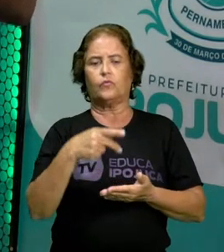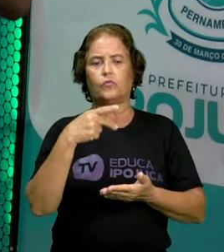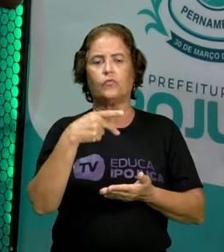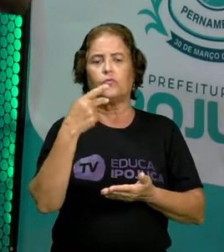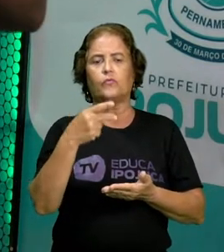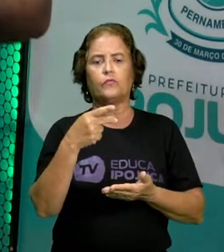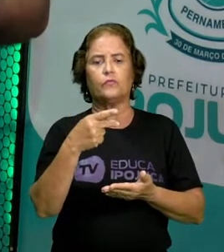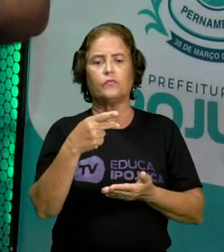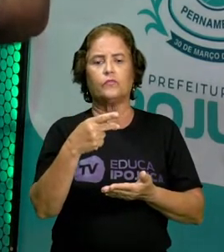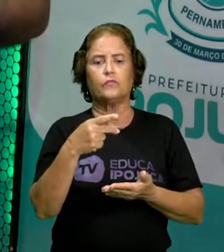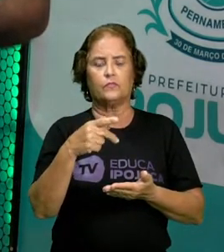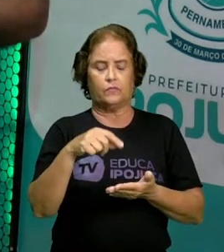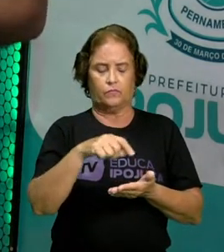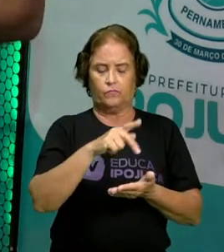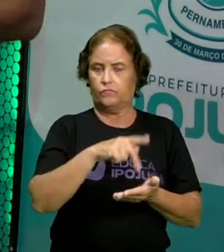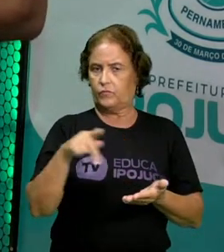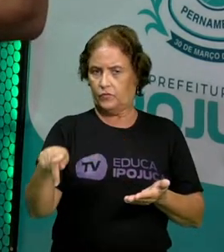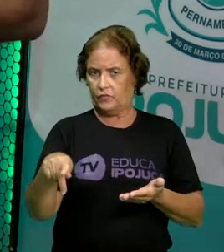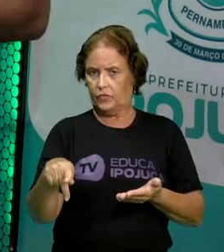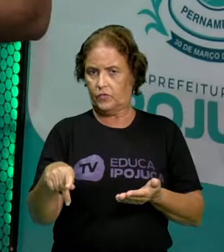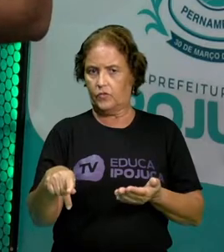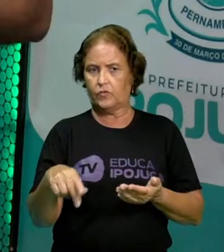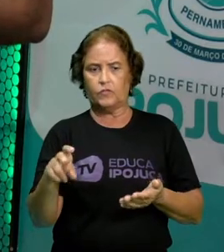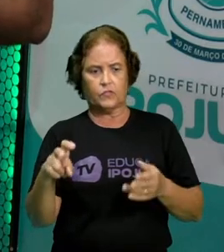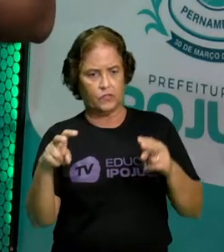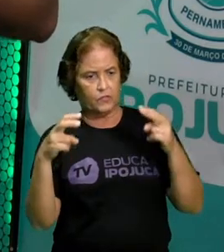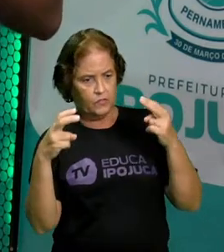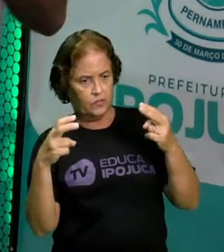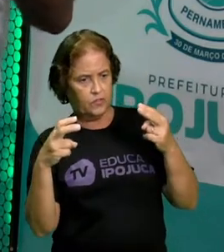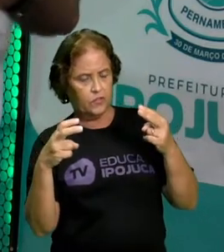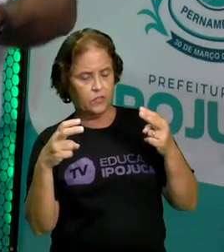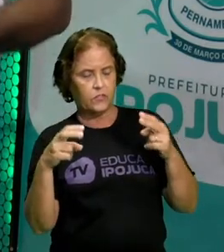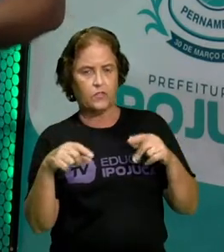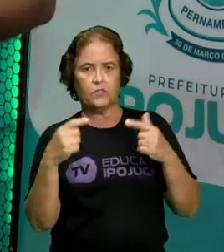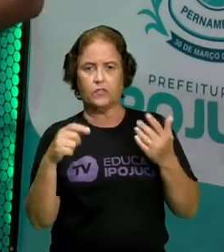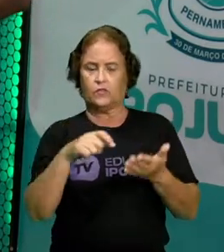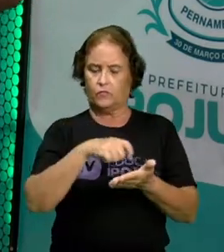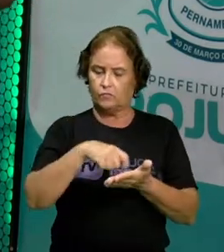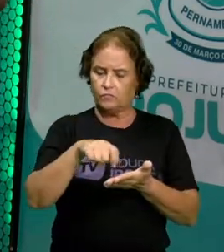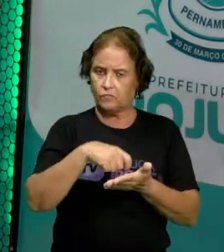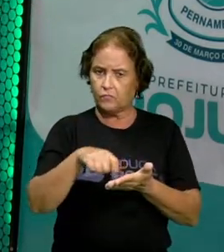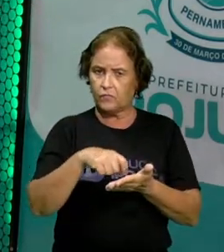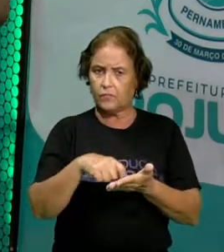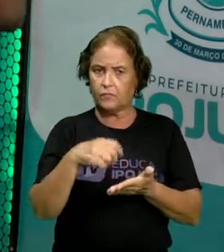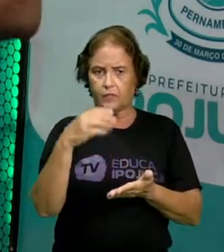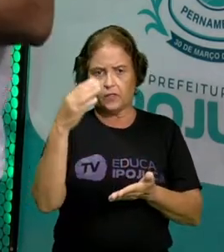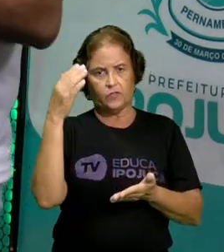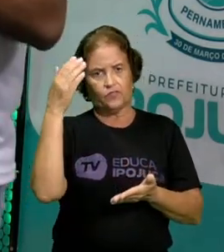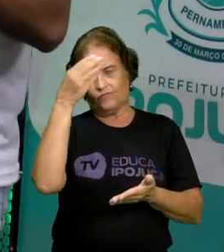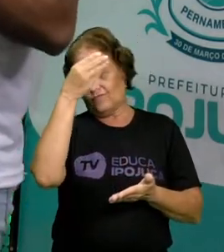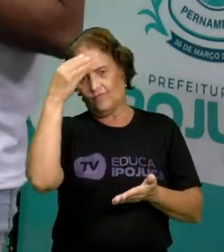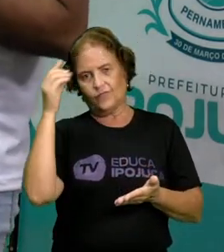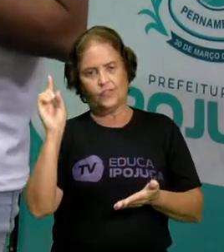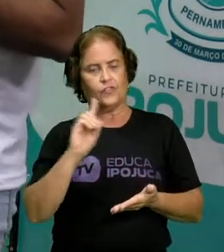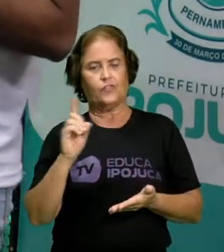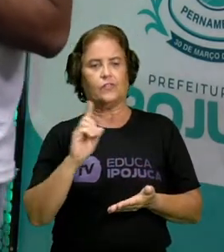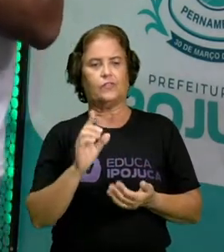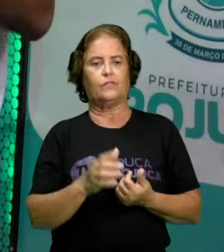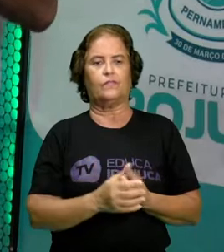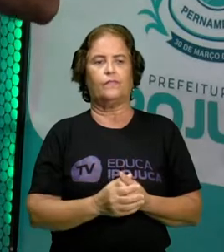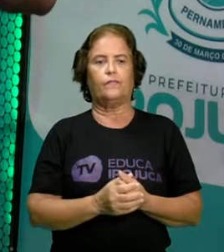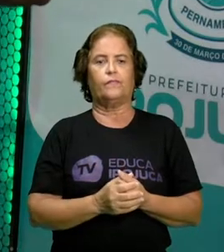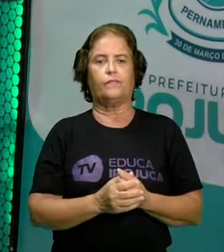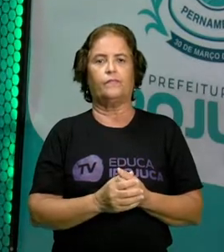e que você acha que é interessante e anotar que você vai esquecer daqui a uma, duas semanas. Tá bom? Então, neste